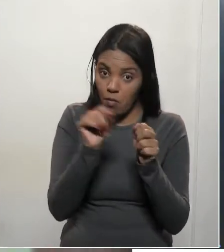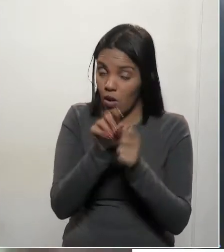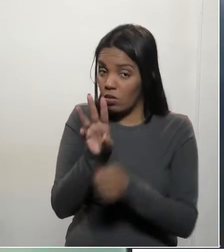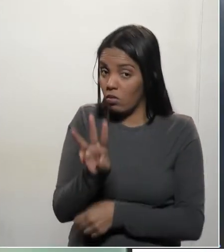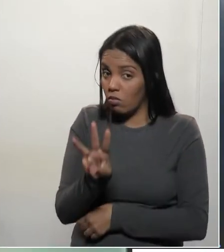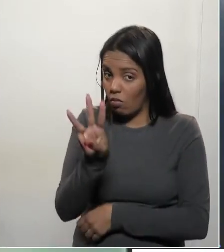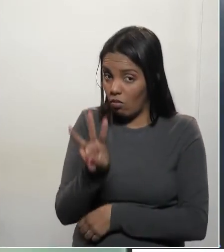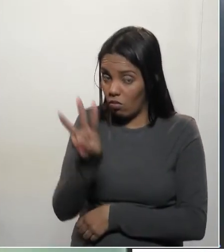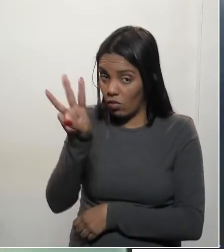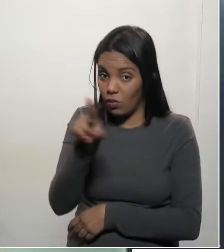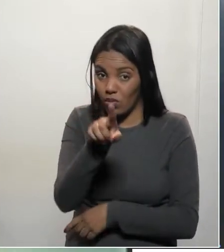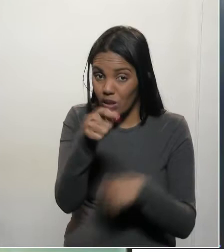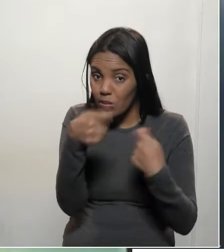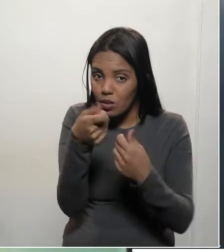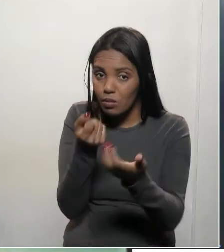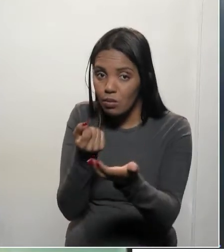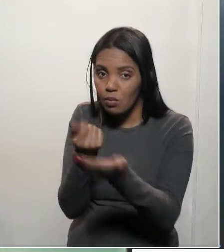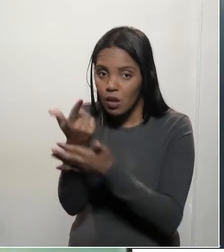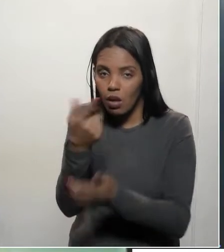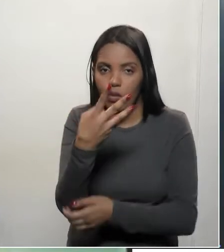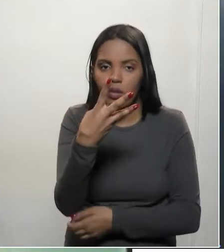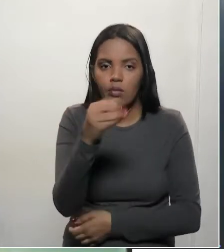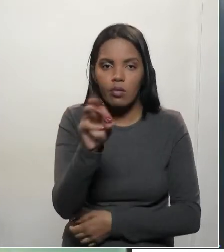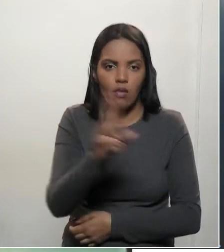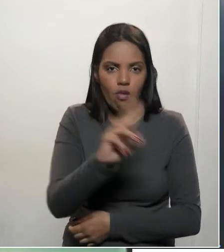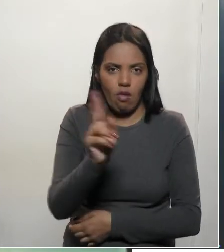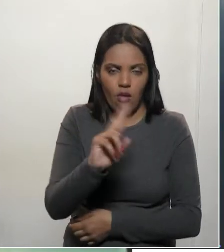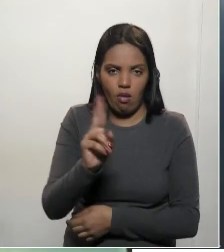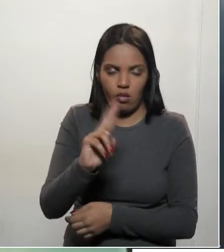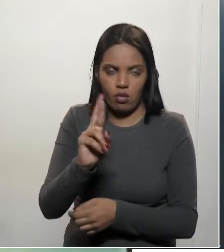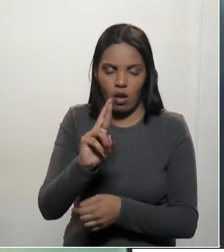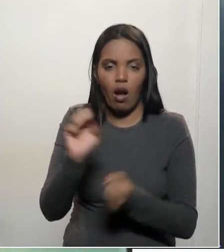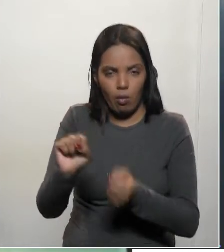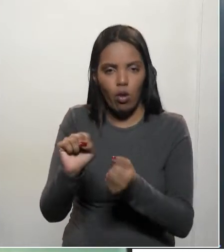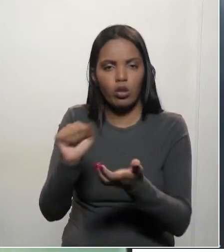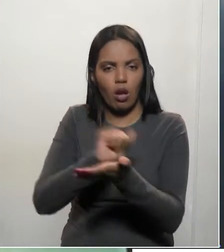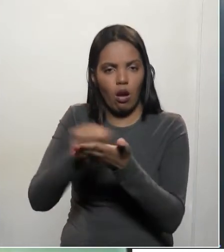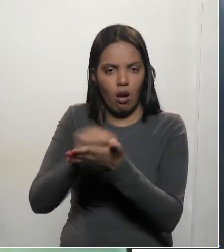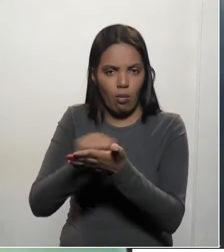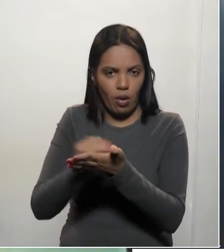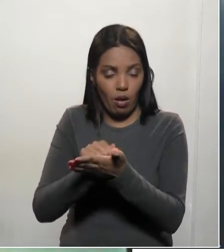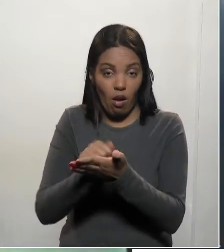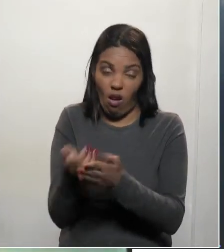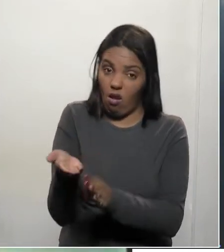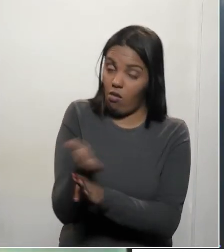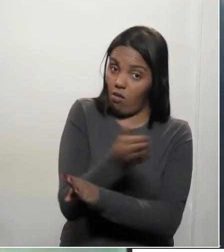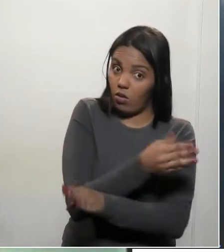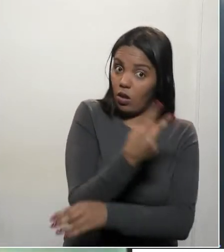pagar R$,00 para regularizar essa multa. Antes era R$ 20,00.